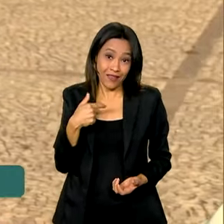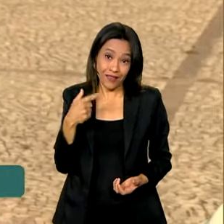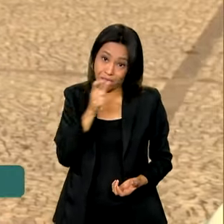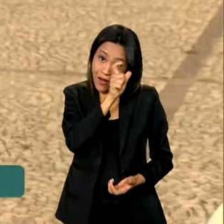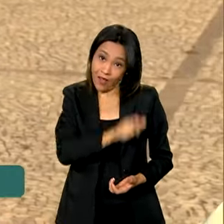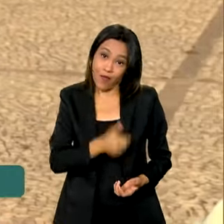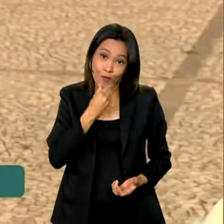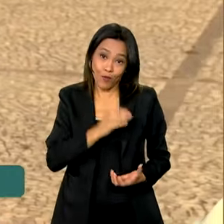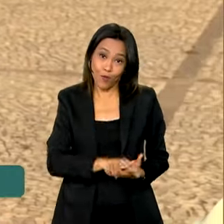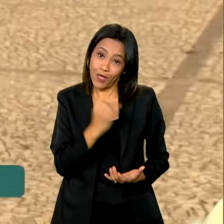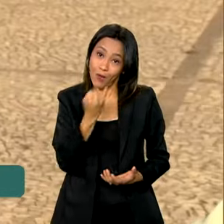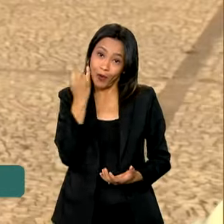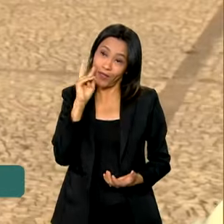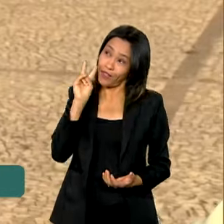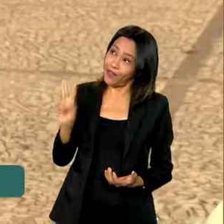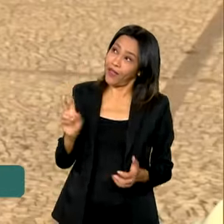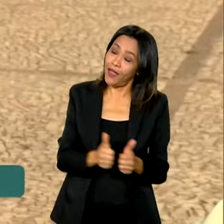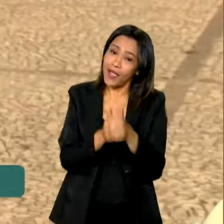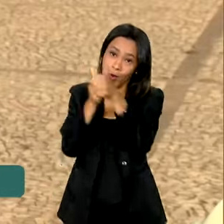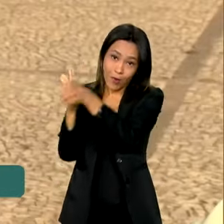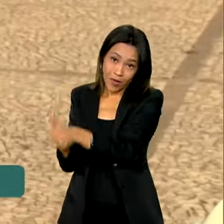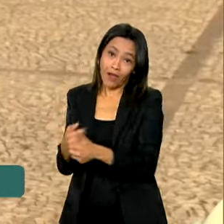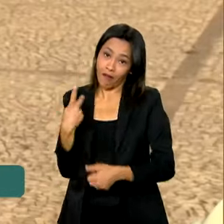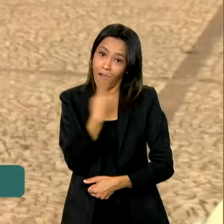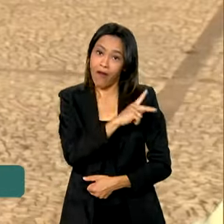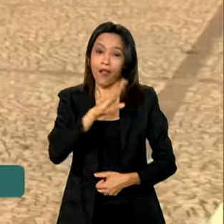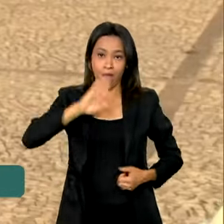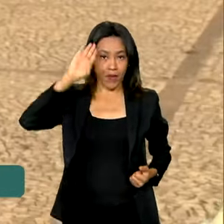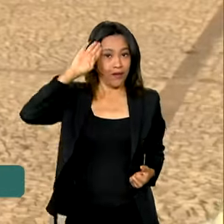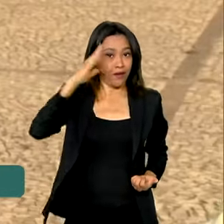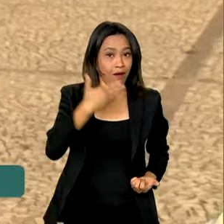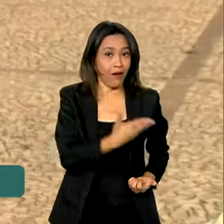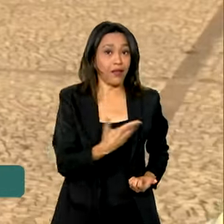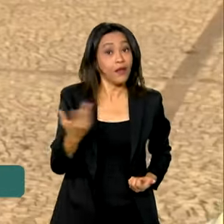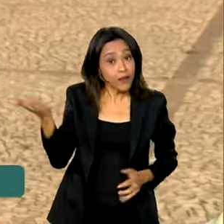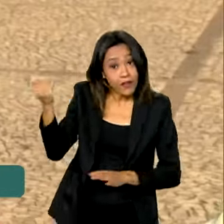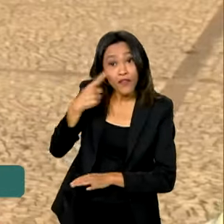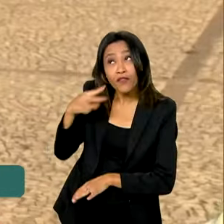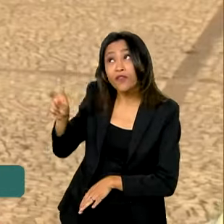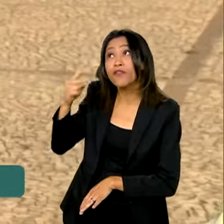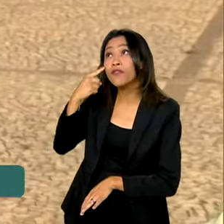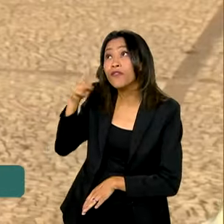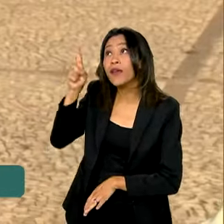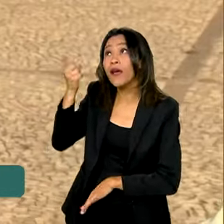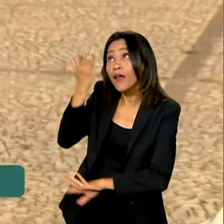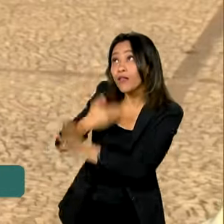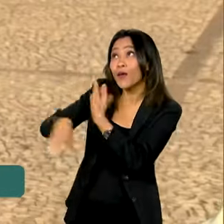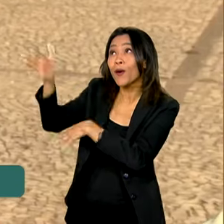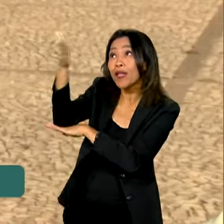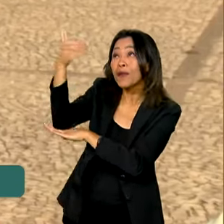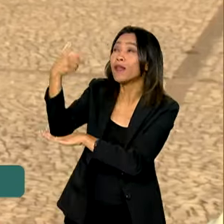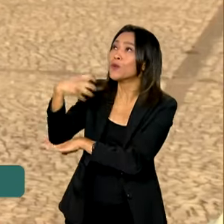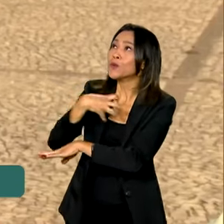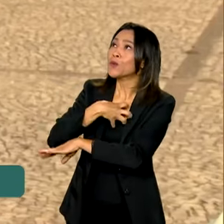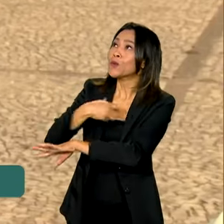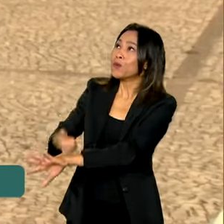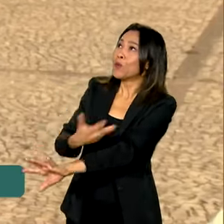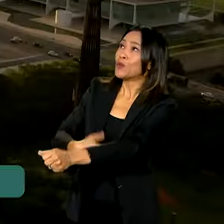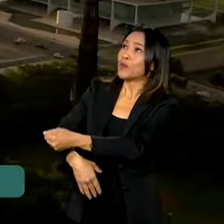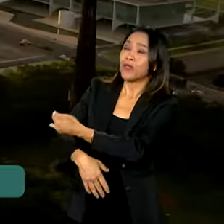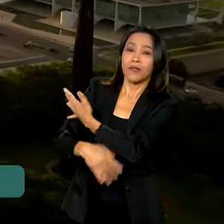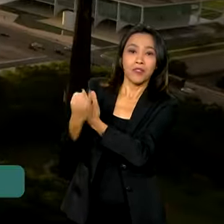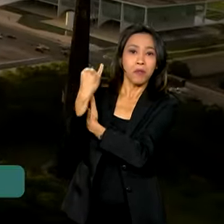também acompanhar essa cerimônia, que é militar, também acompanhada. E a troca da bandeira, que é uma coisa muito emocionante, importante.